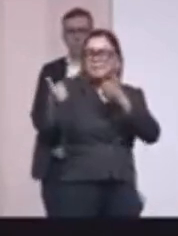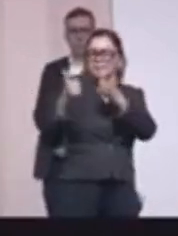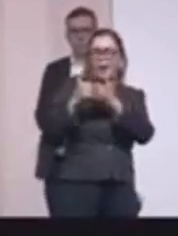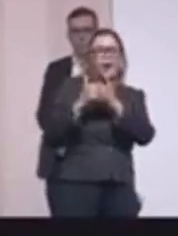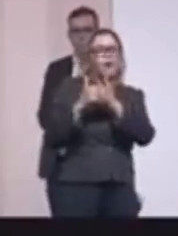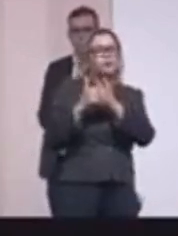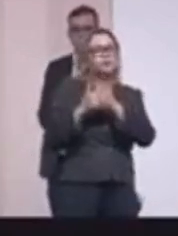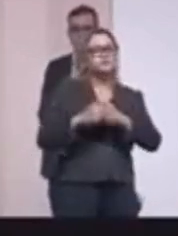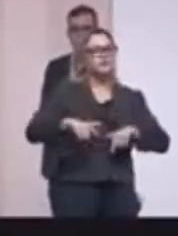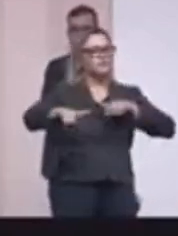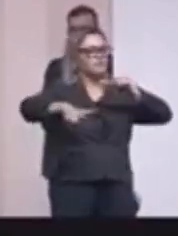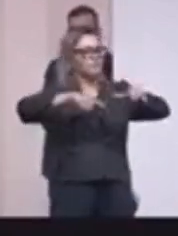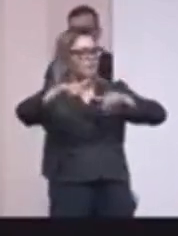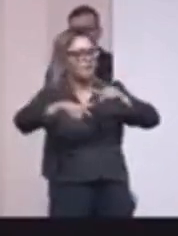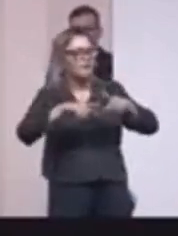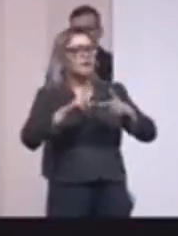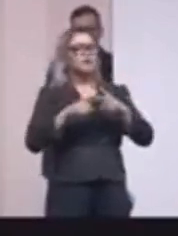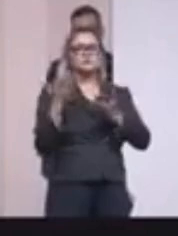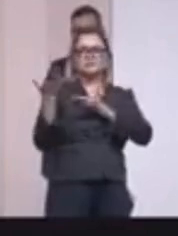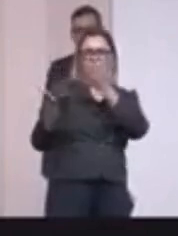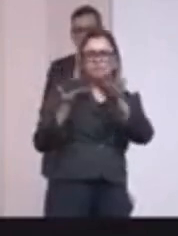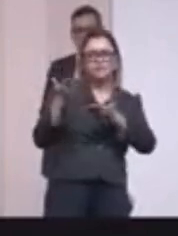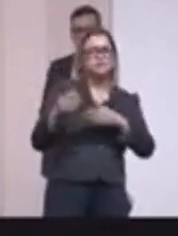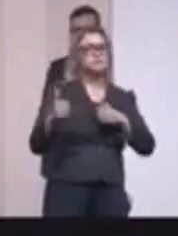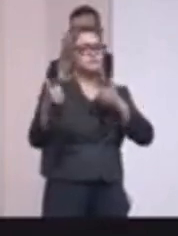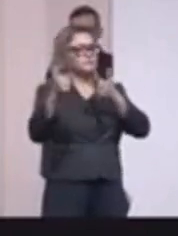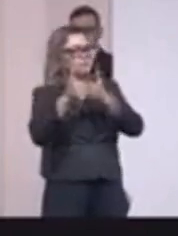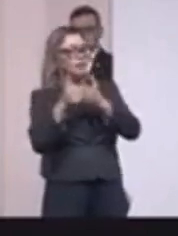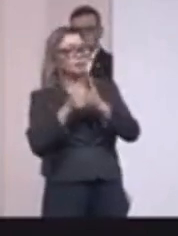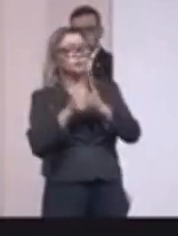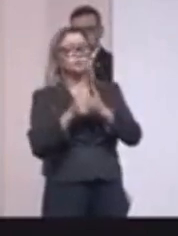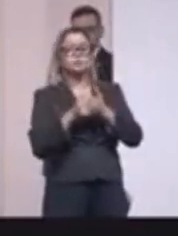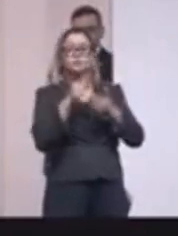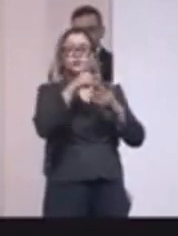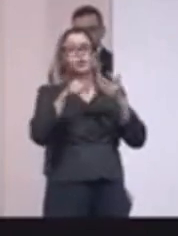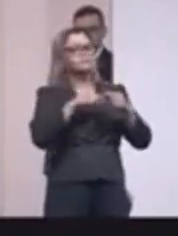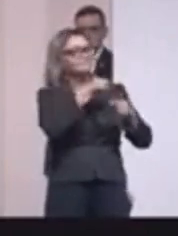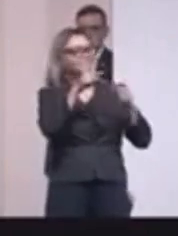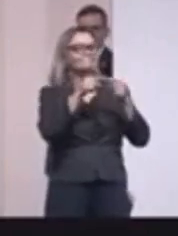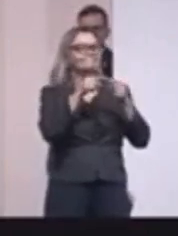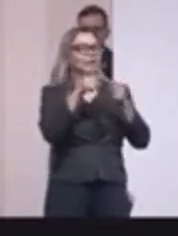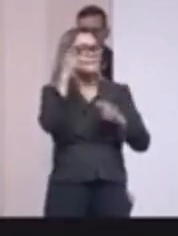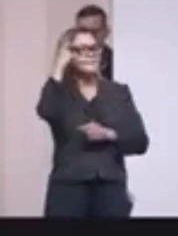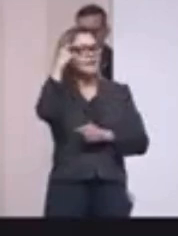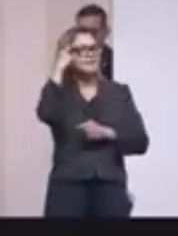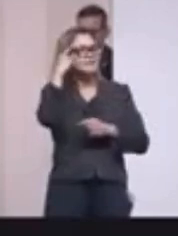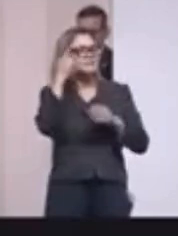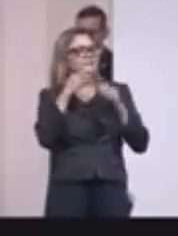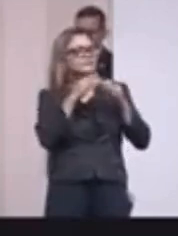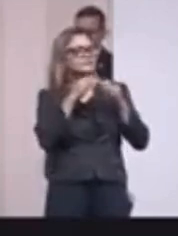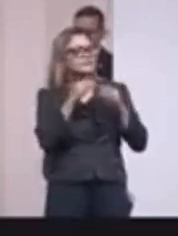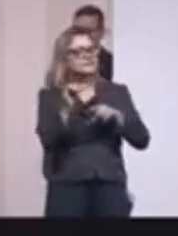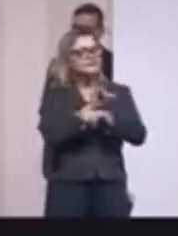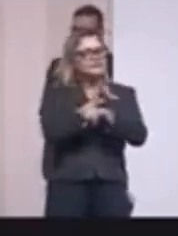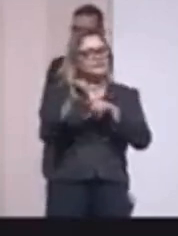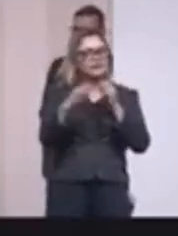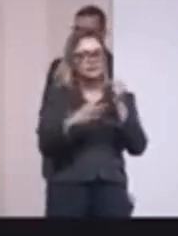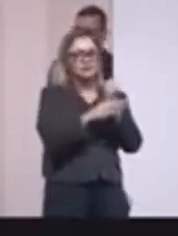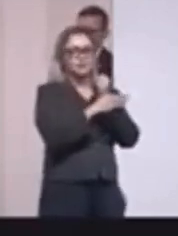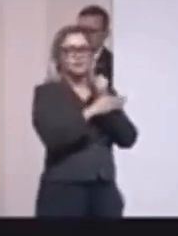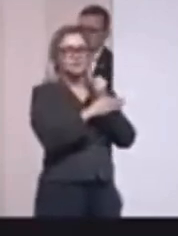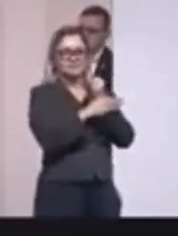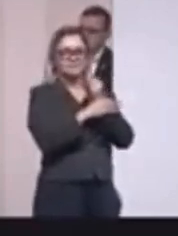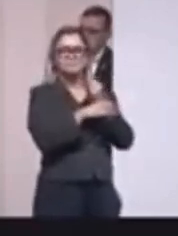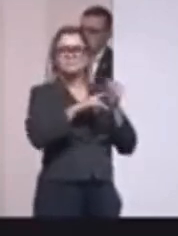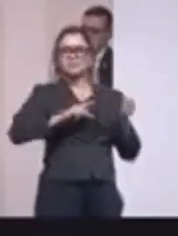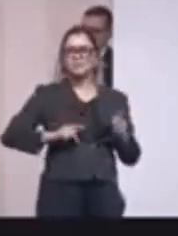do local onde ele vai trabalhar, onde ele vai prestar o seu serviço, isso faz todo sentido quando a gente pensa na estratégia de segurança pública,